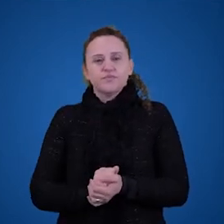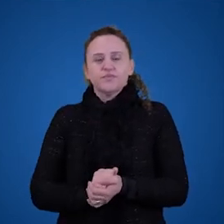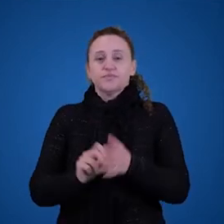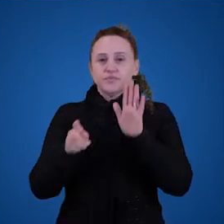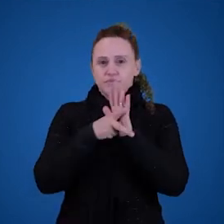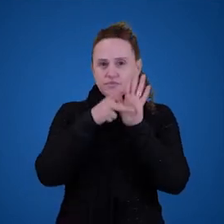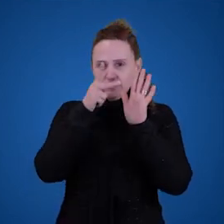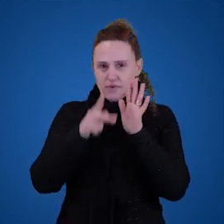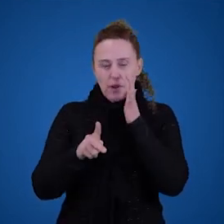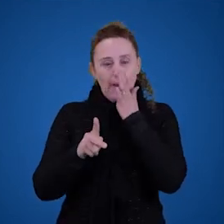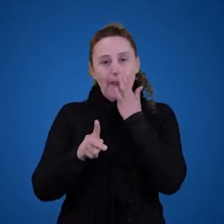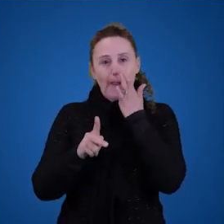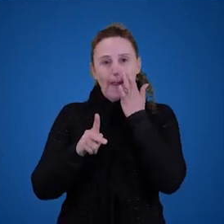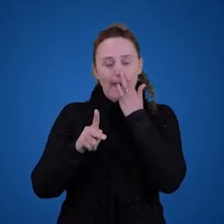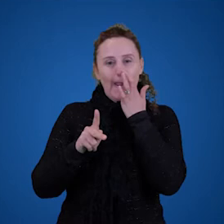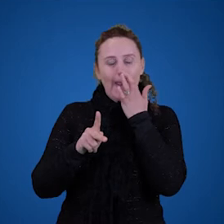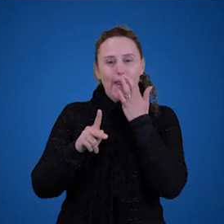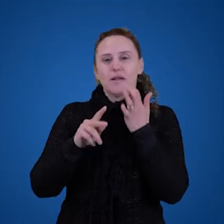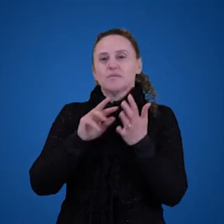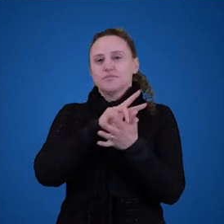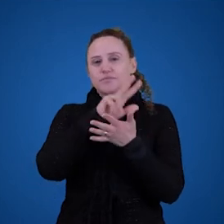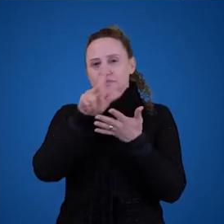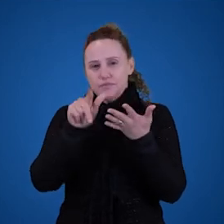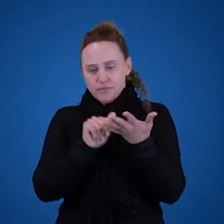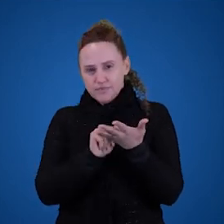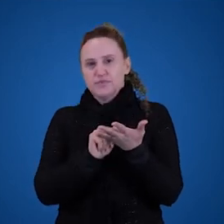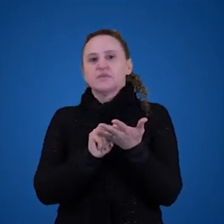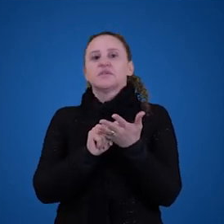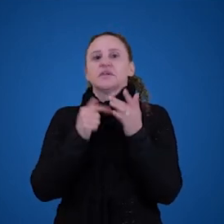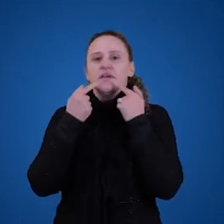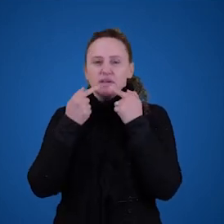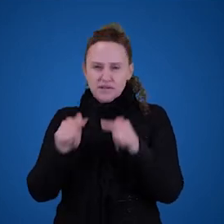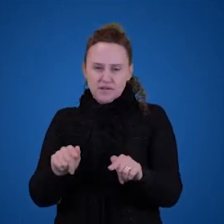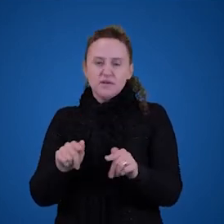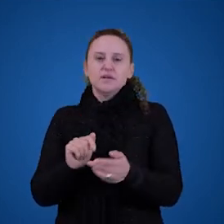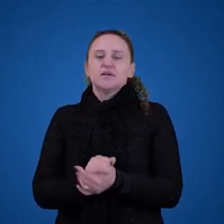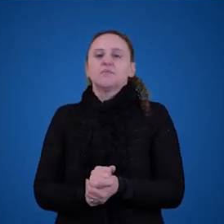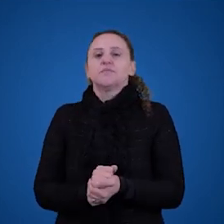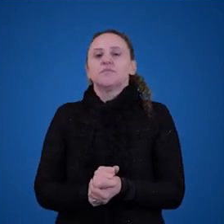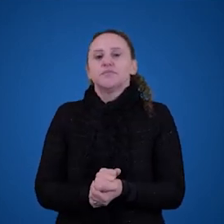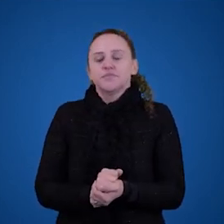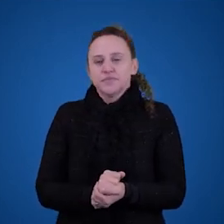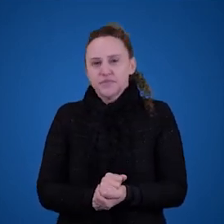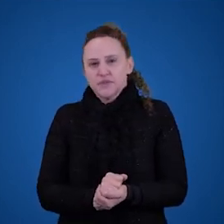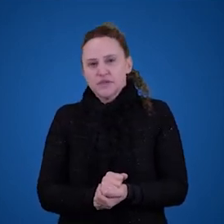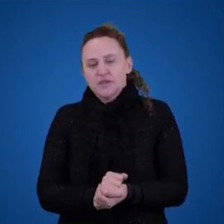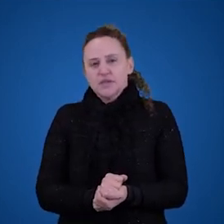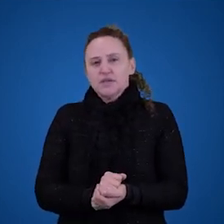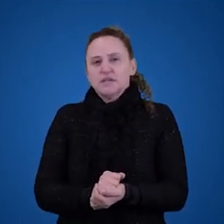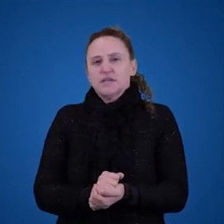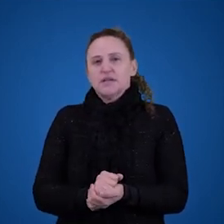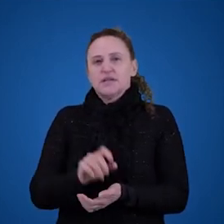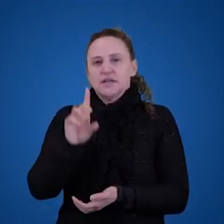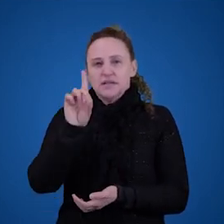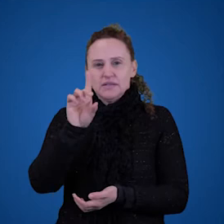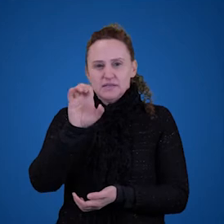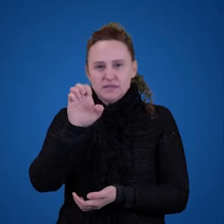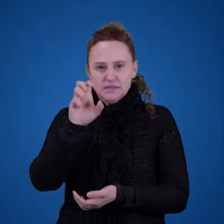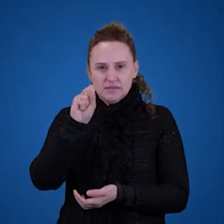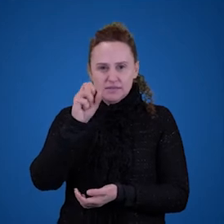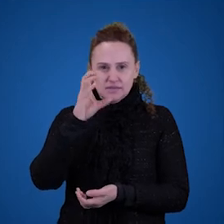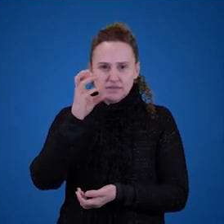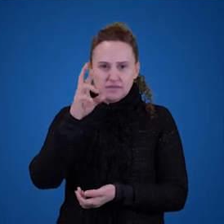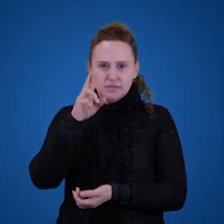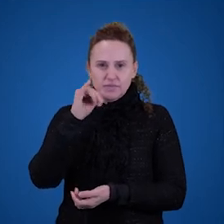próprios, a classe dos pronomes, e a classe das descrições definidas. Toda descrição definida tem um artigo definido no